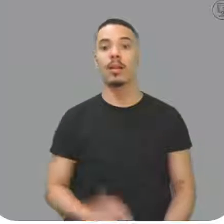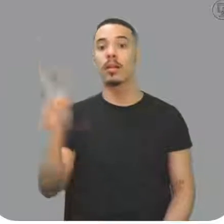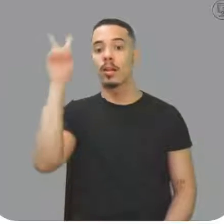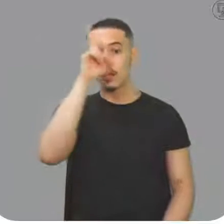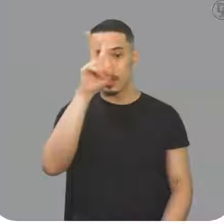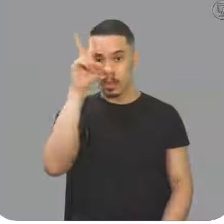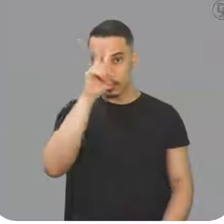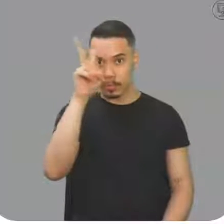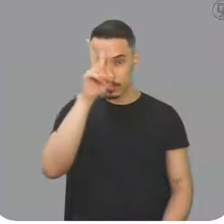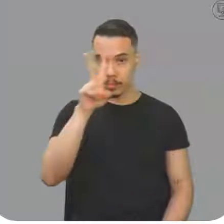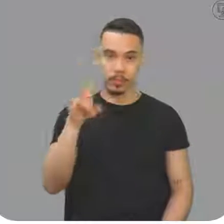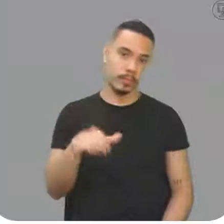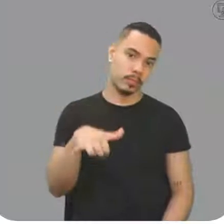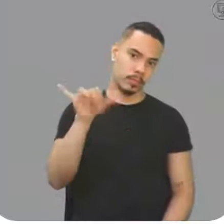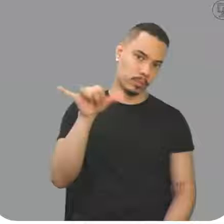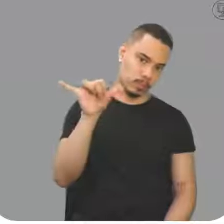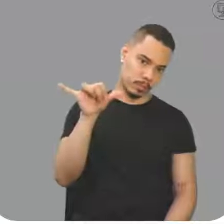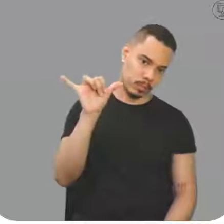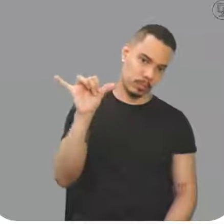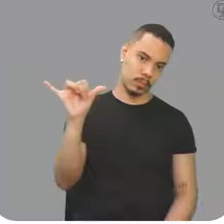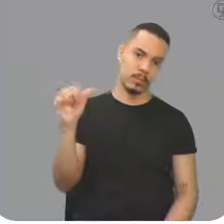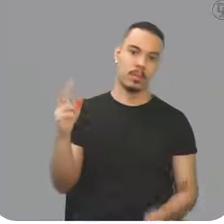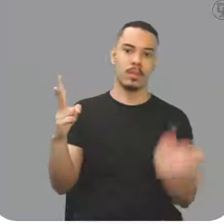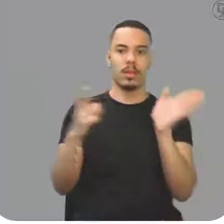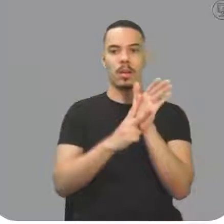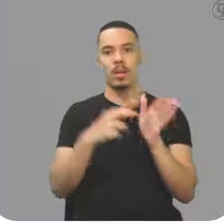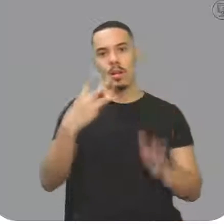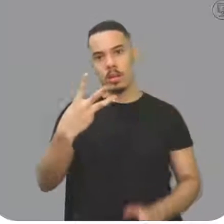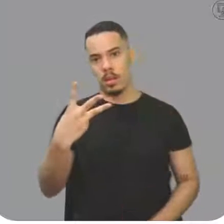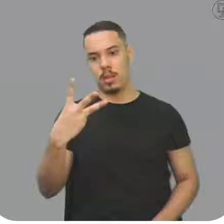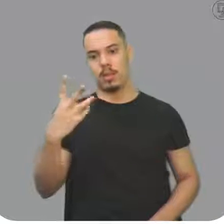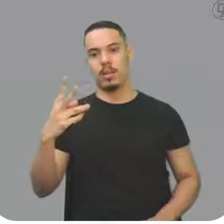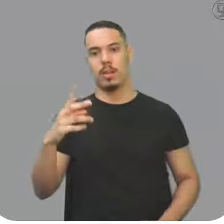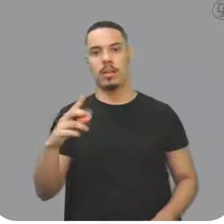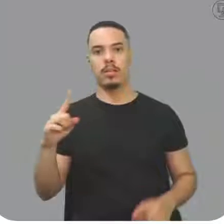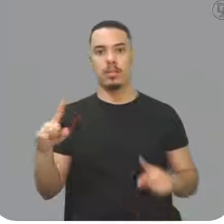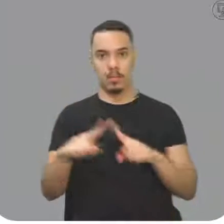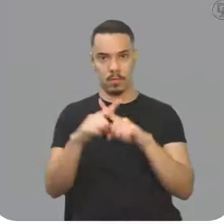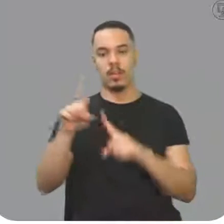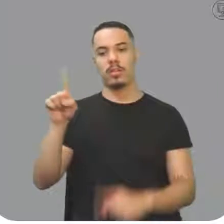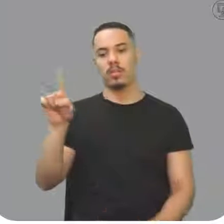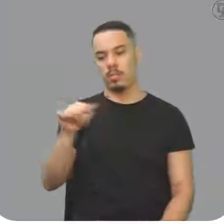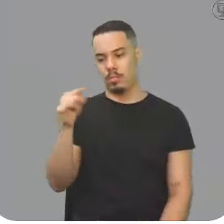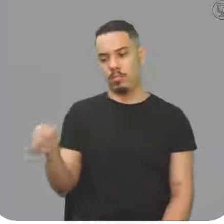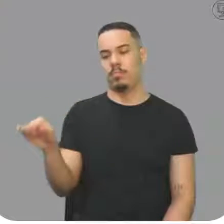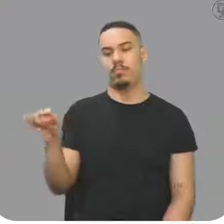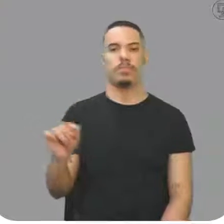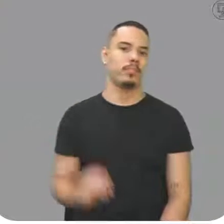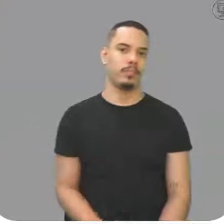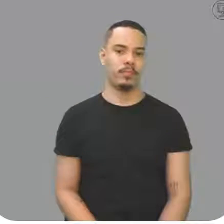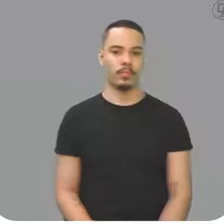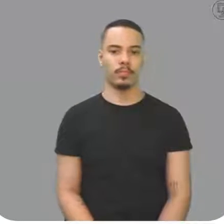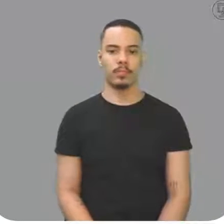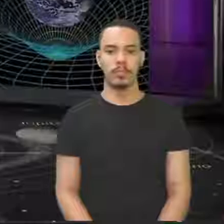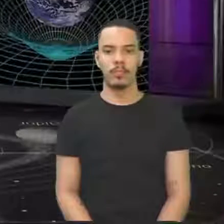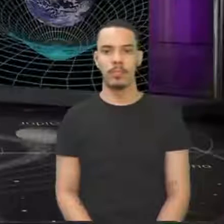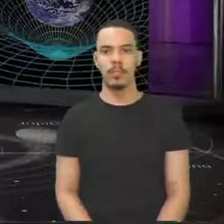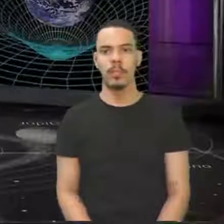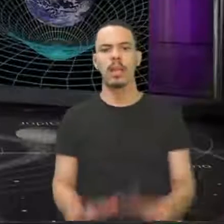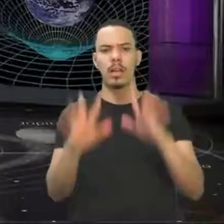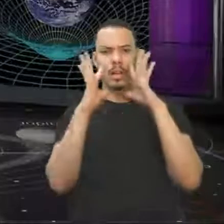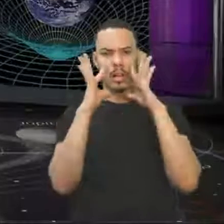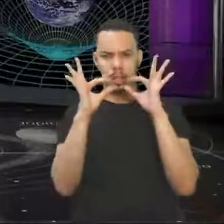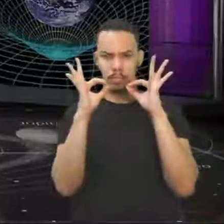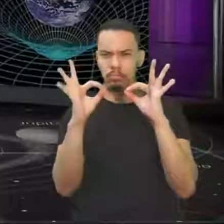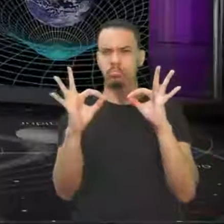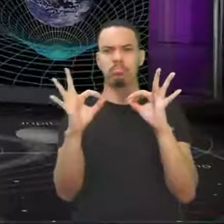Lembrando que o coeficiente de dilatação volumétrica é igual a três vezes o coeficiente de dilatação linear. Presta muita